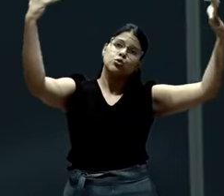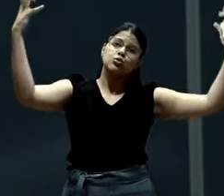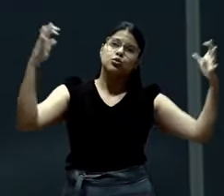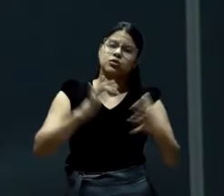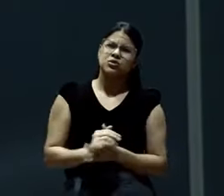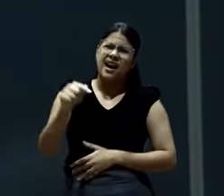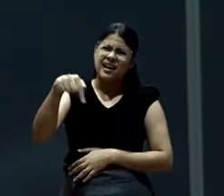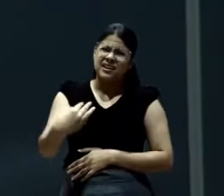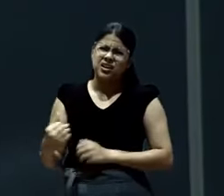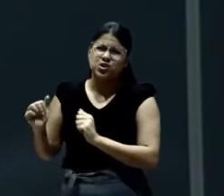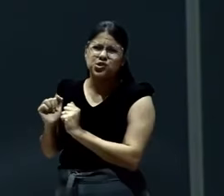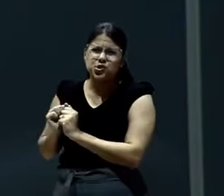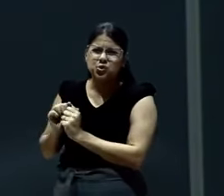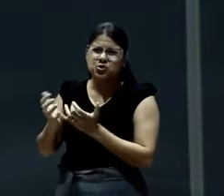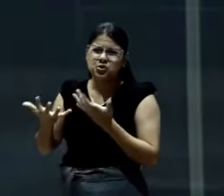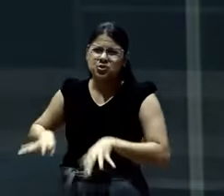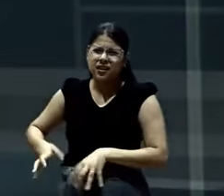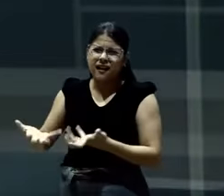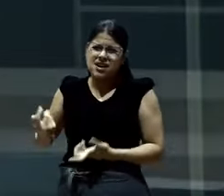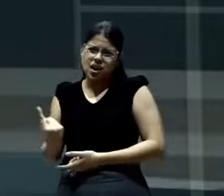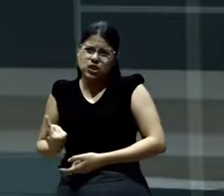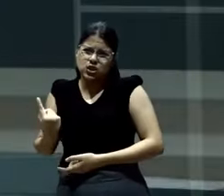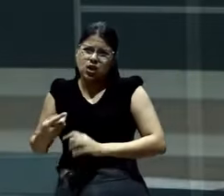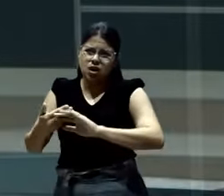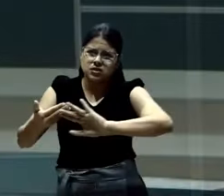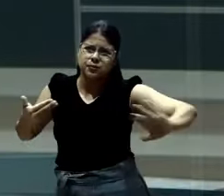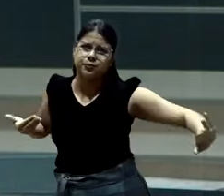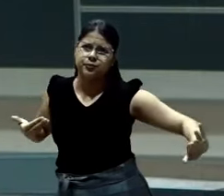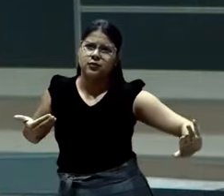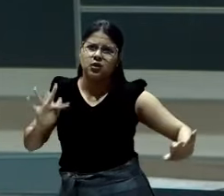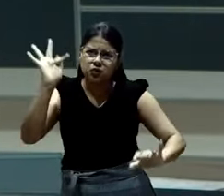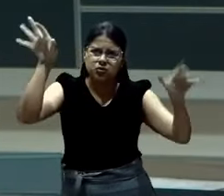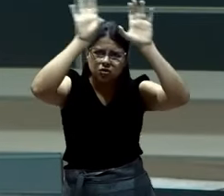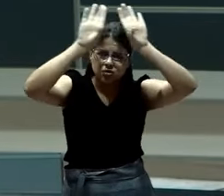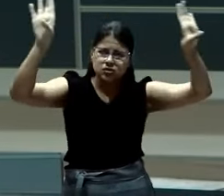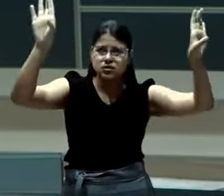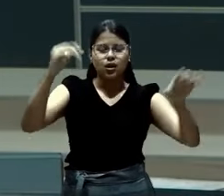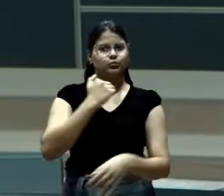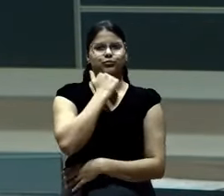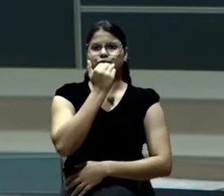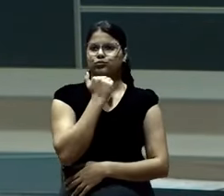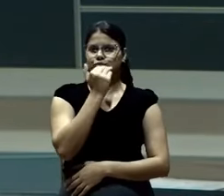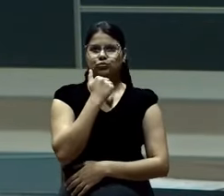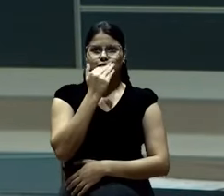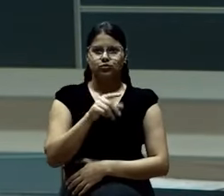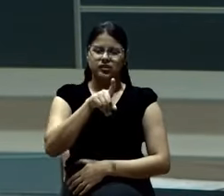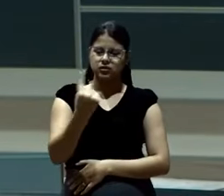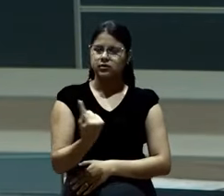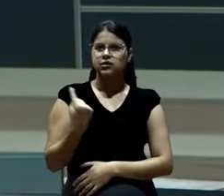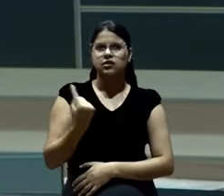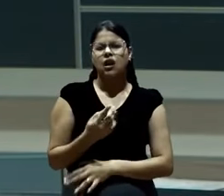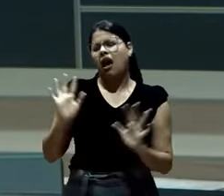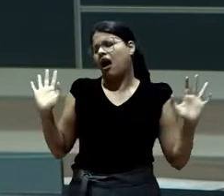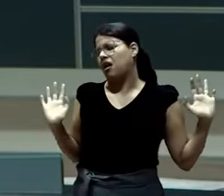irmão. Não vai. Sozinho? Não. Quietinho? No seu cantinho? Pastor, não